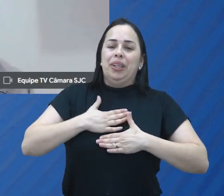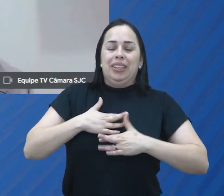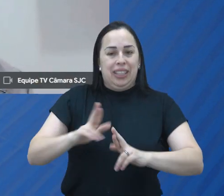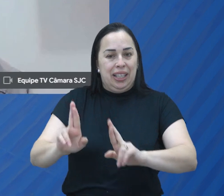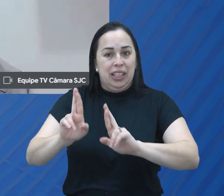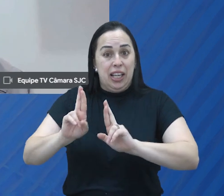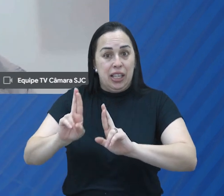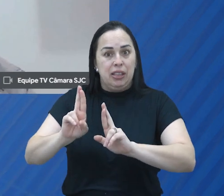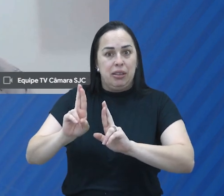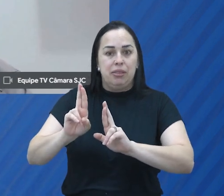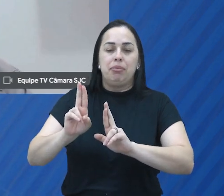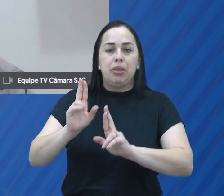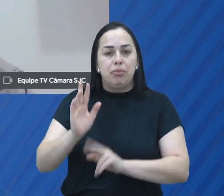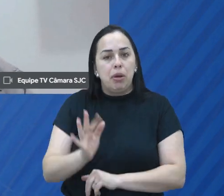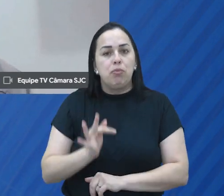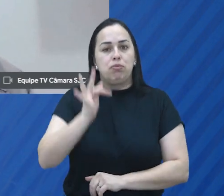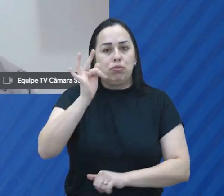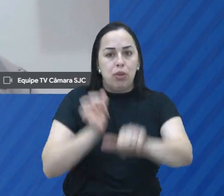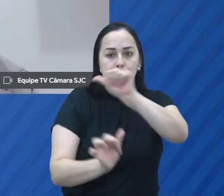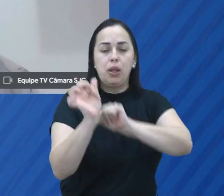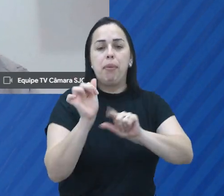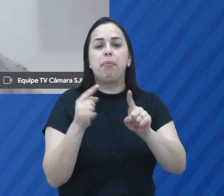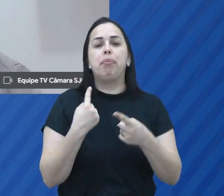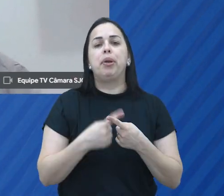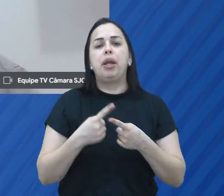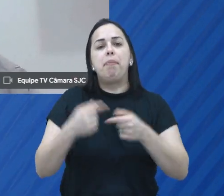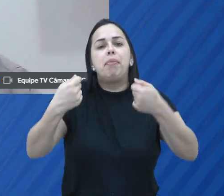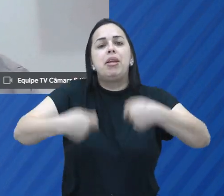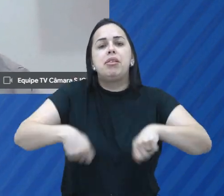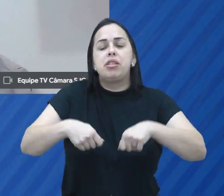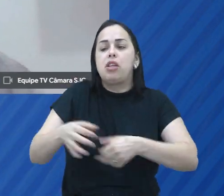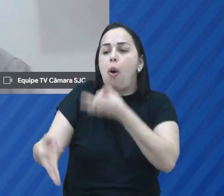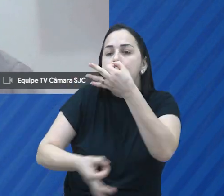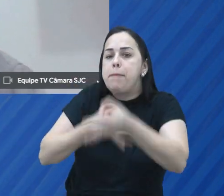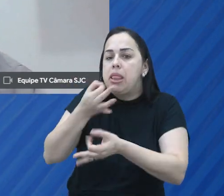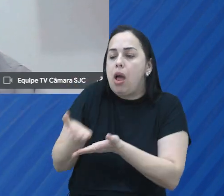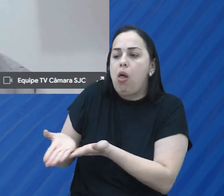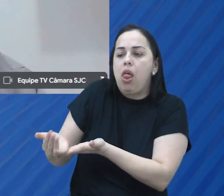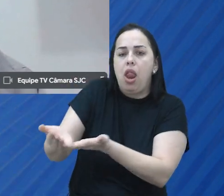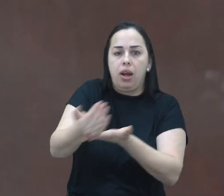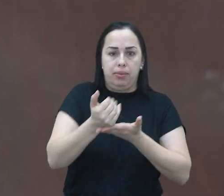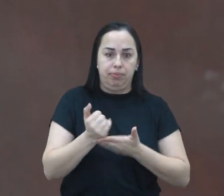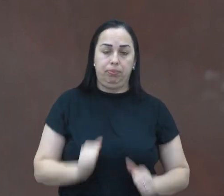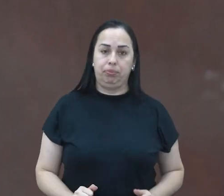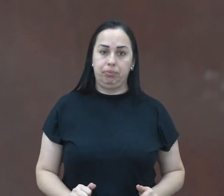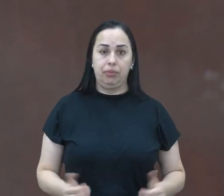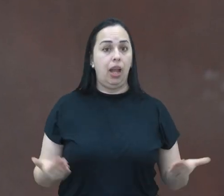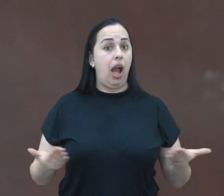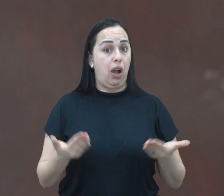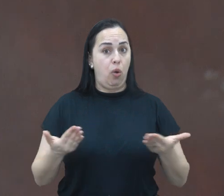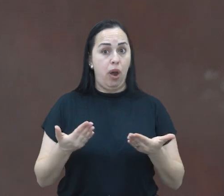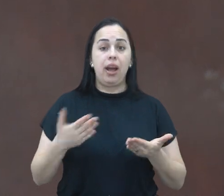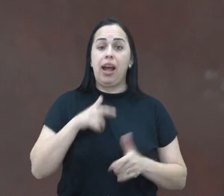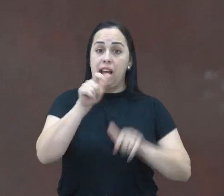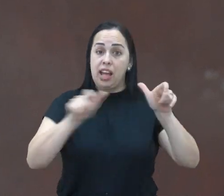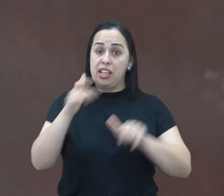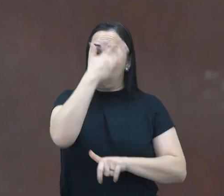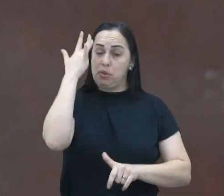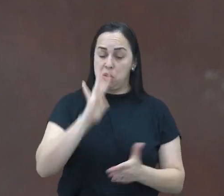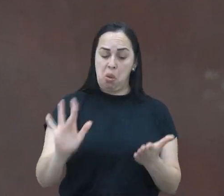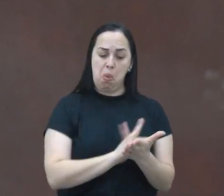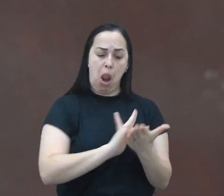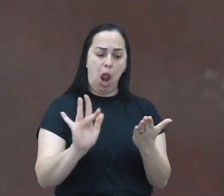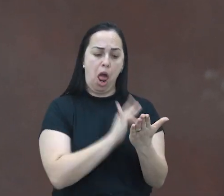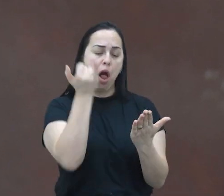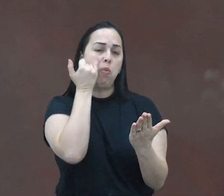esperançoso para nós, até porque nós precisamos ouvir a juventude. Em um mundo da era digital e com total